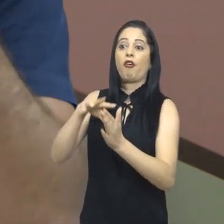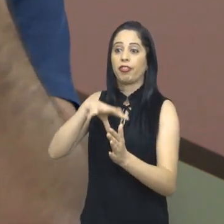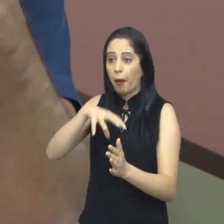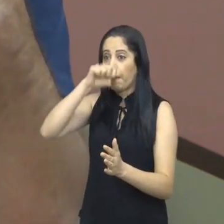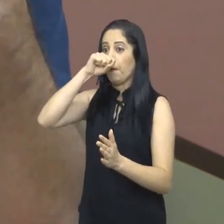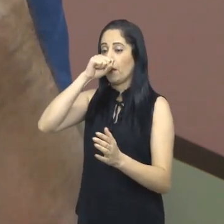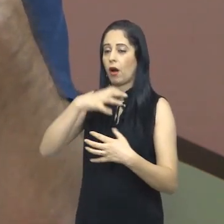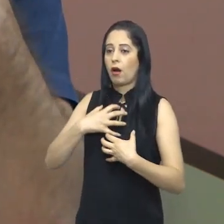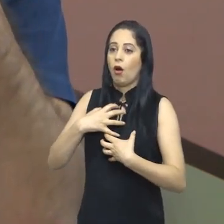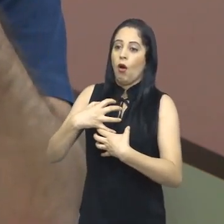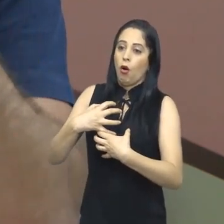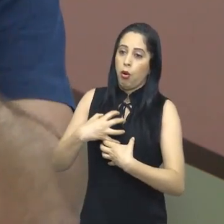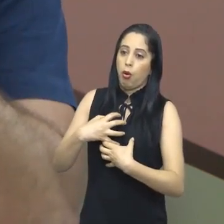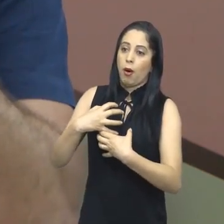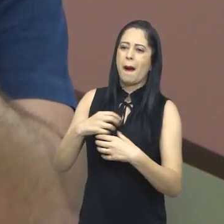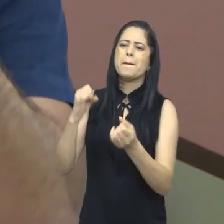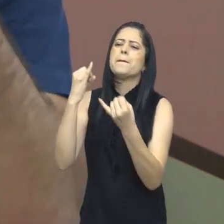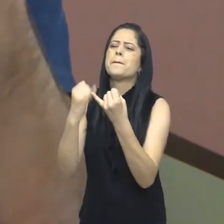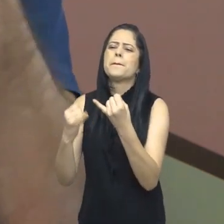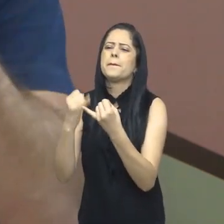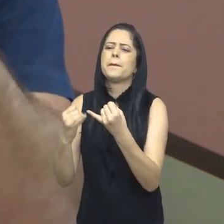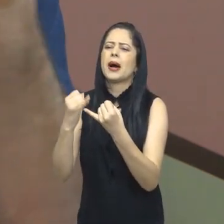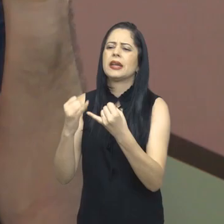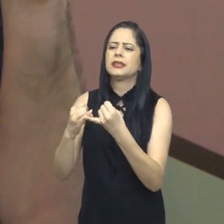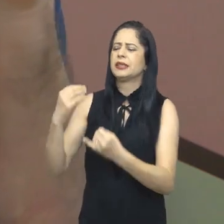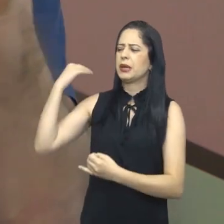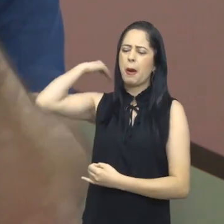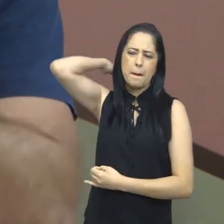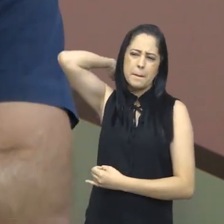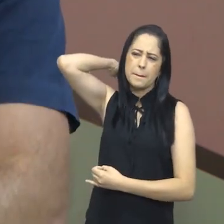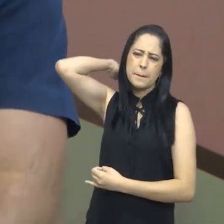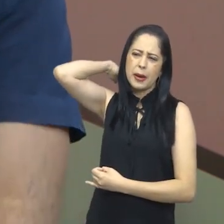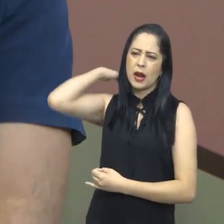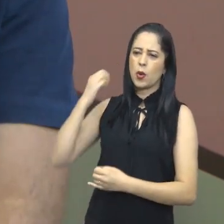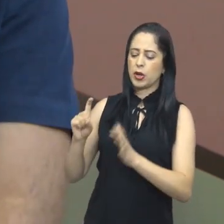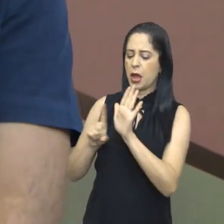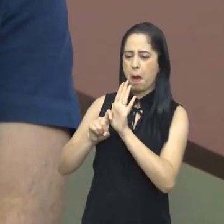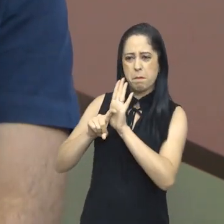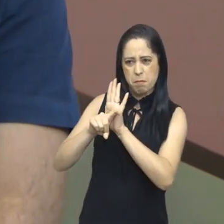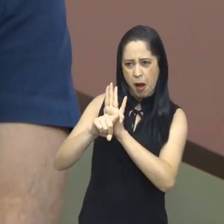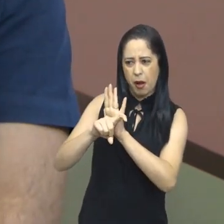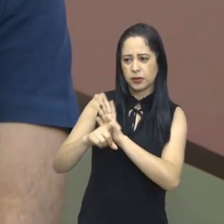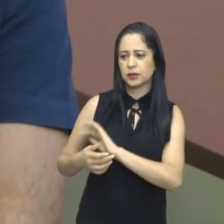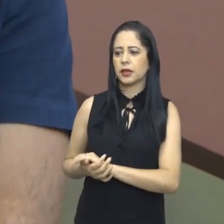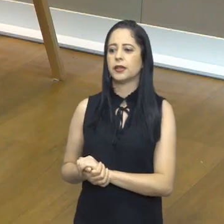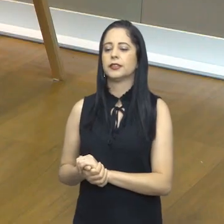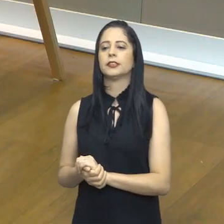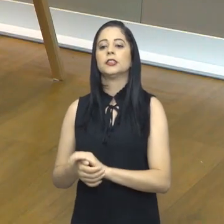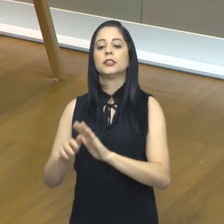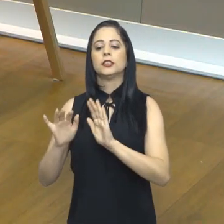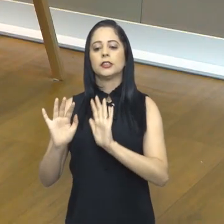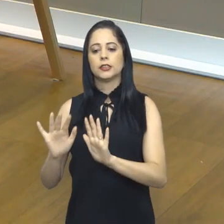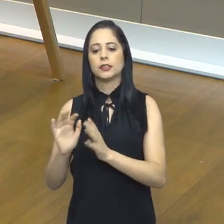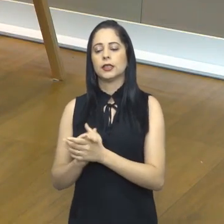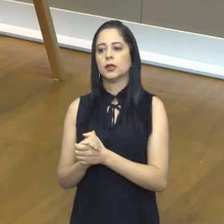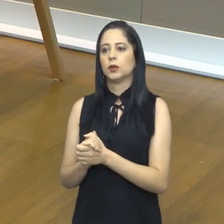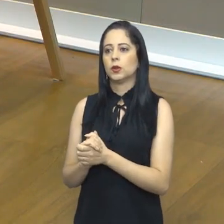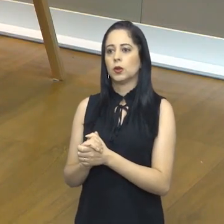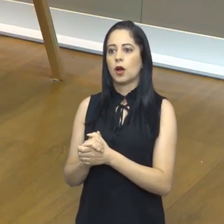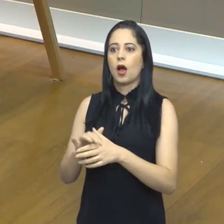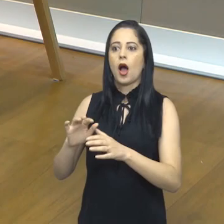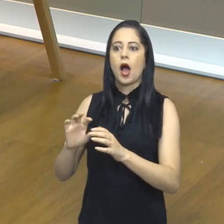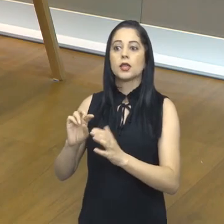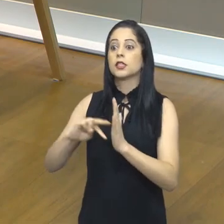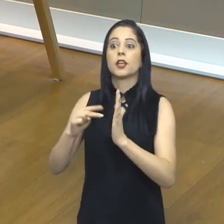inflamação. dá falta de ar, cansaço, como se fosse uma pneumonia bacteriana, as antigas, vamos dizer assim. Dessa